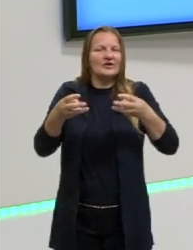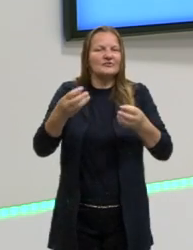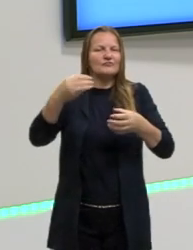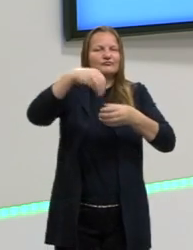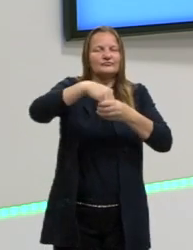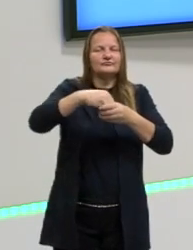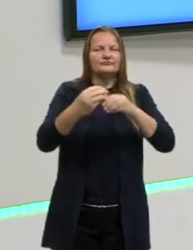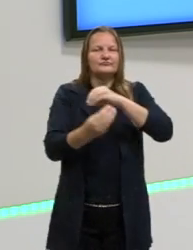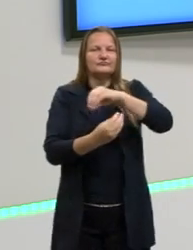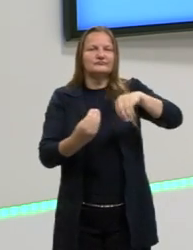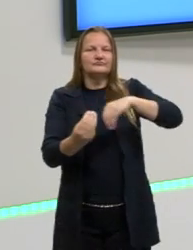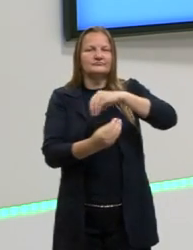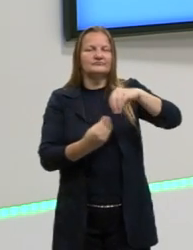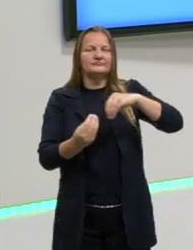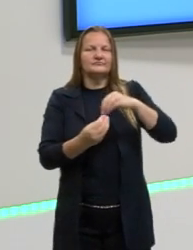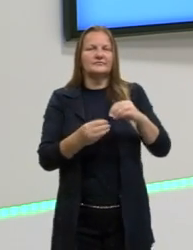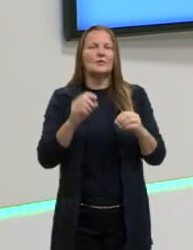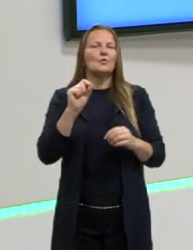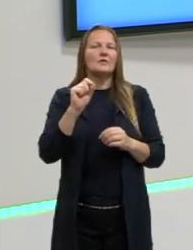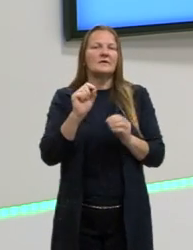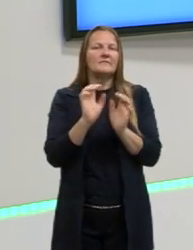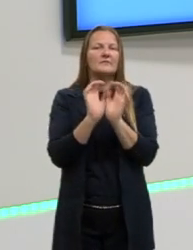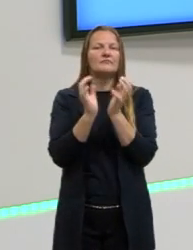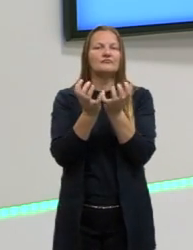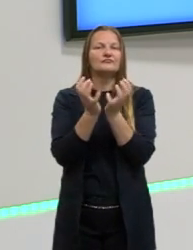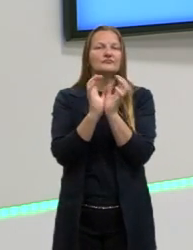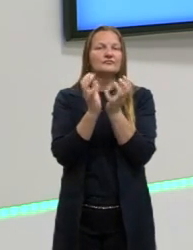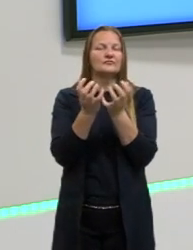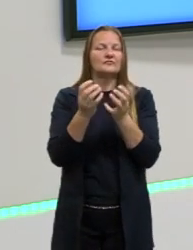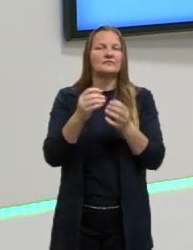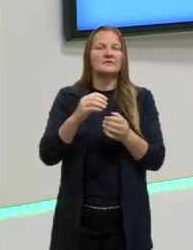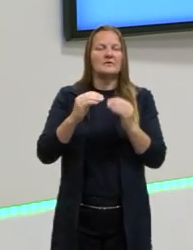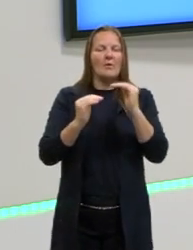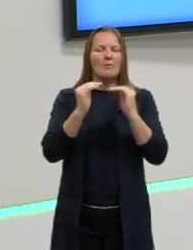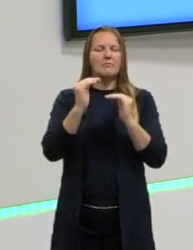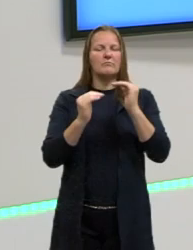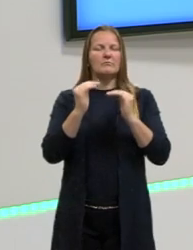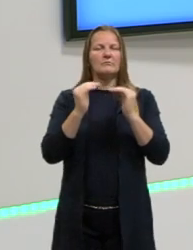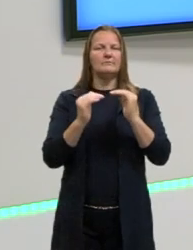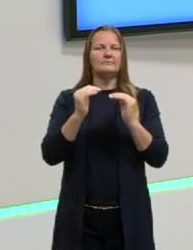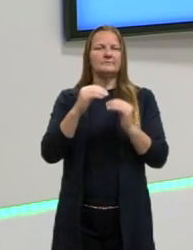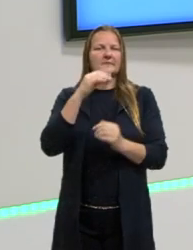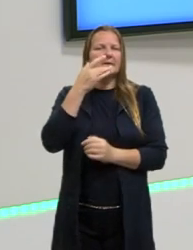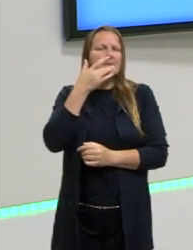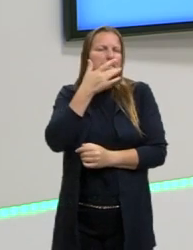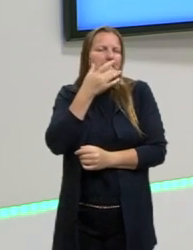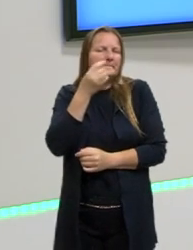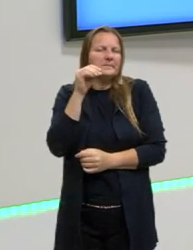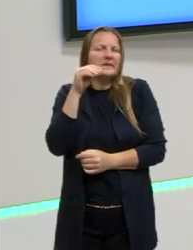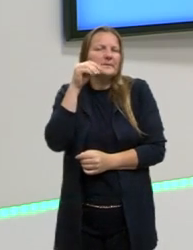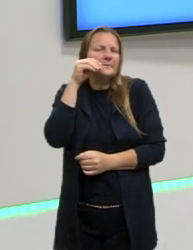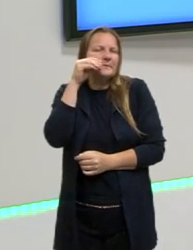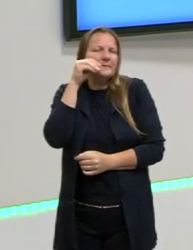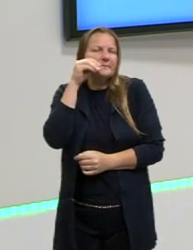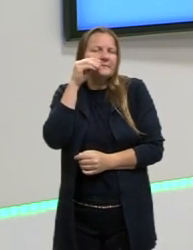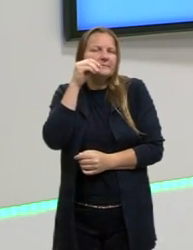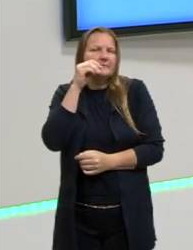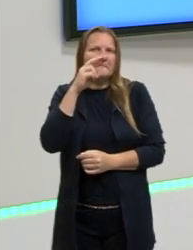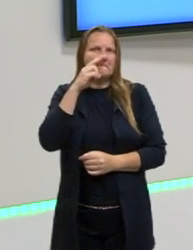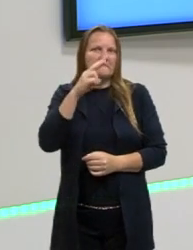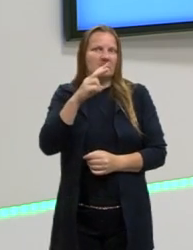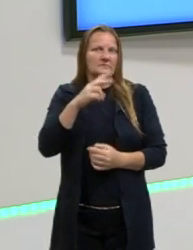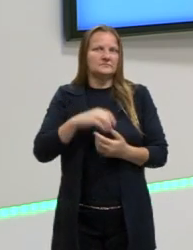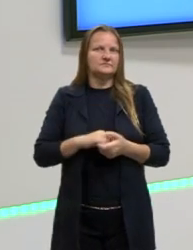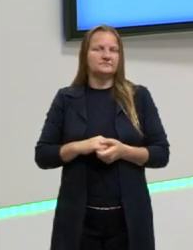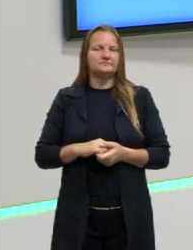E o que faz essa salada, então? Ela atribui equilíbrio àquele sabor mais marcante que é o do hambúrguer, que vem